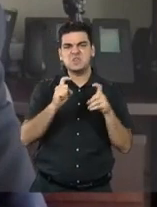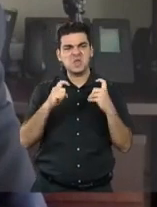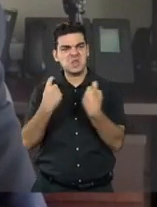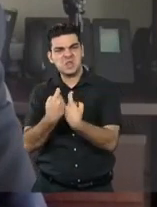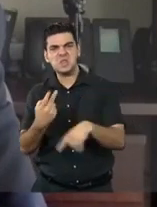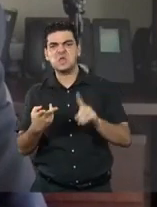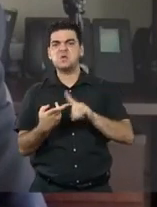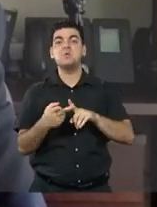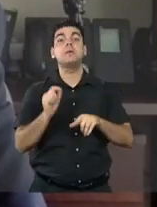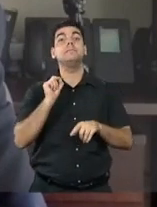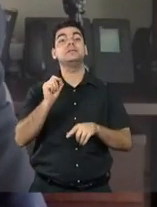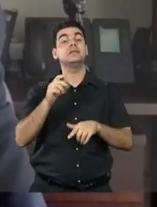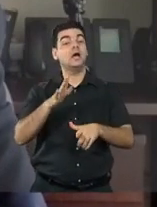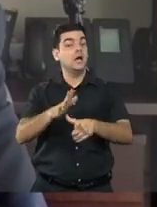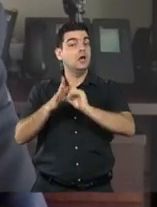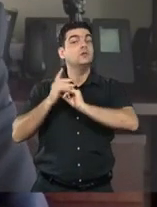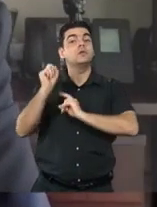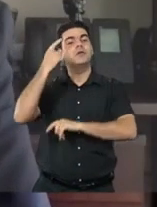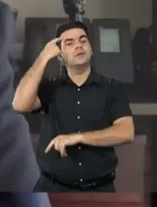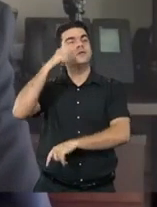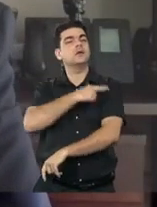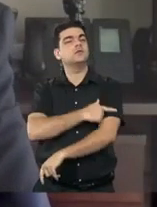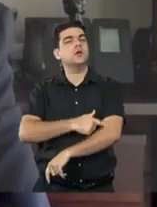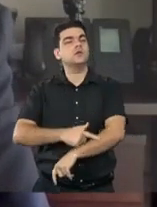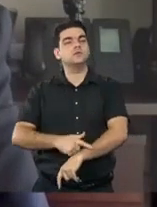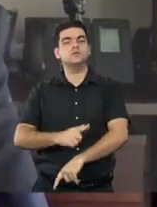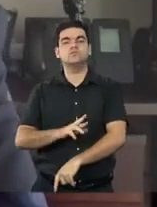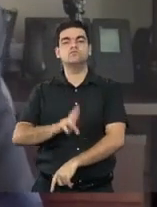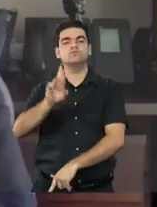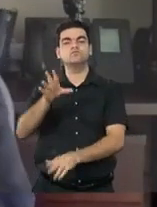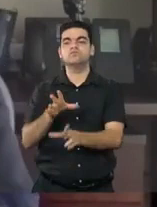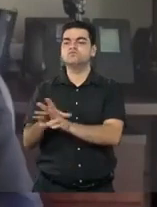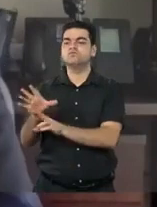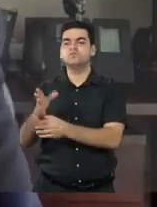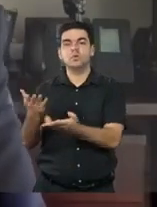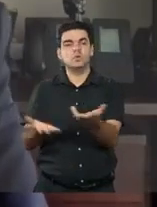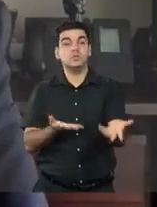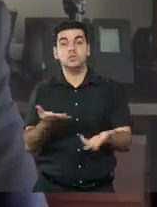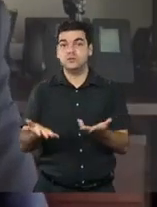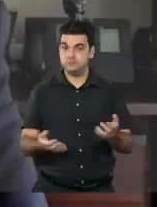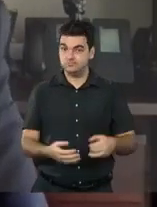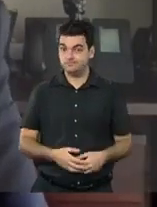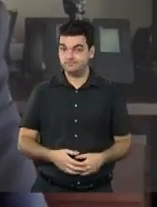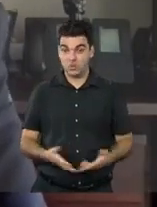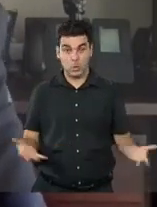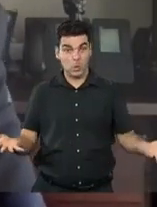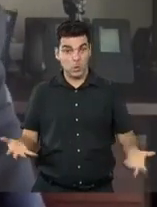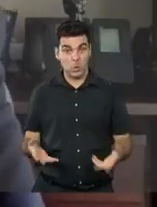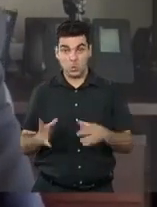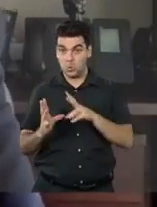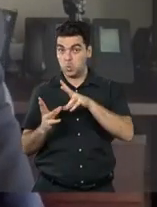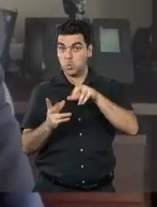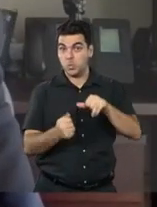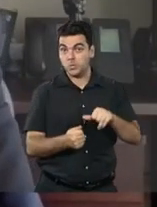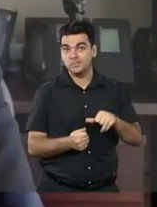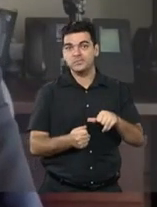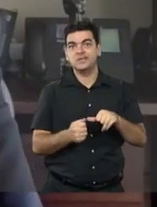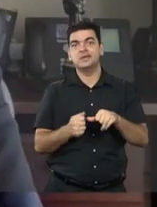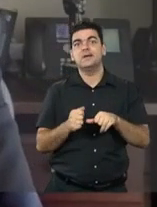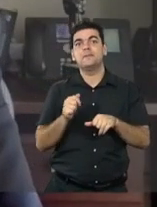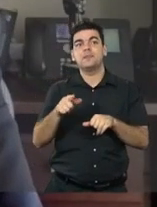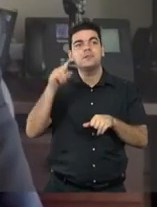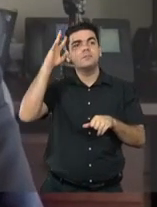merecem respeito e consideração. Nos últimos tempos no mundo, alguma coisa